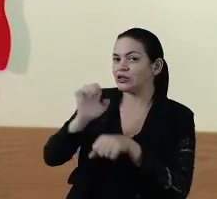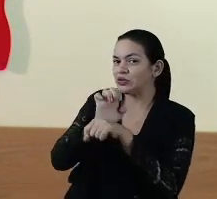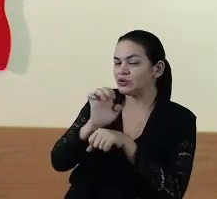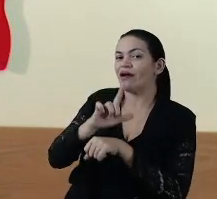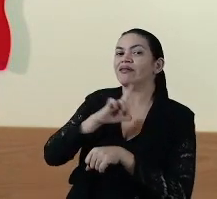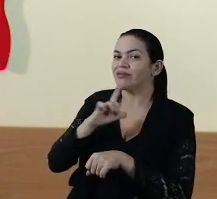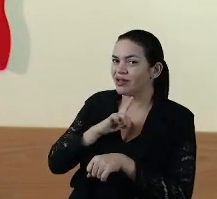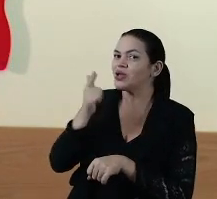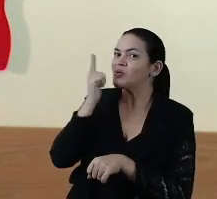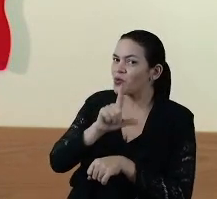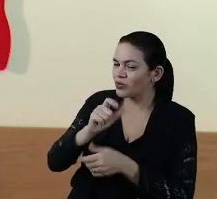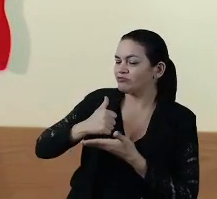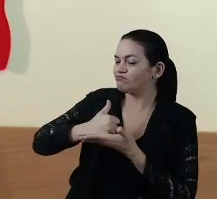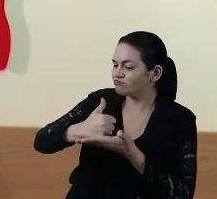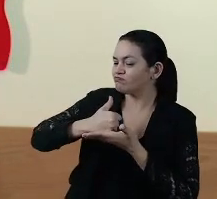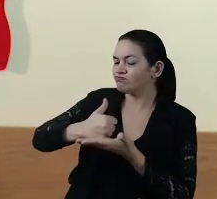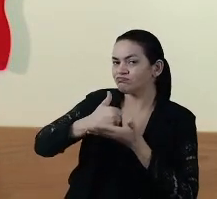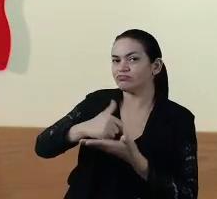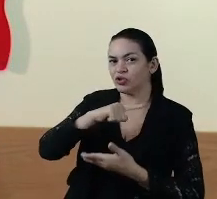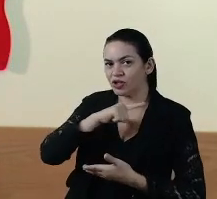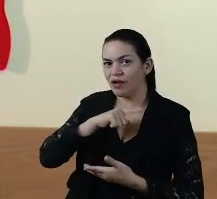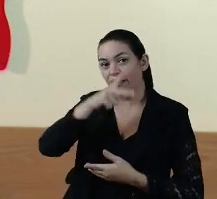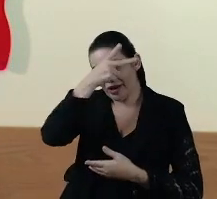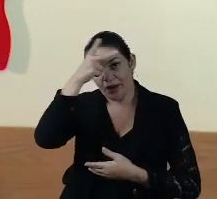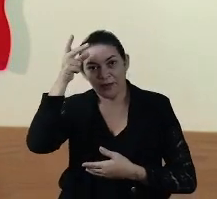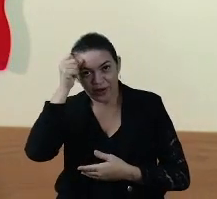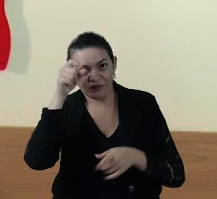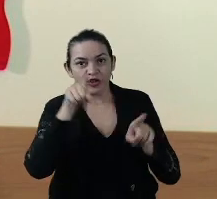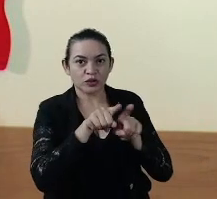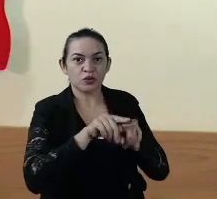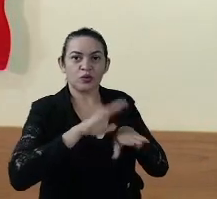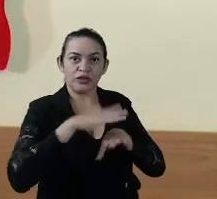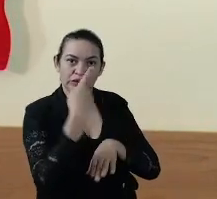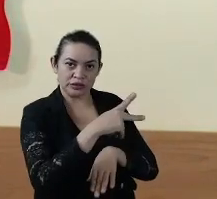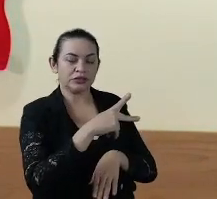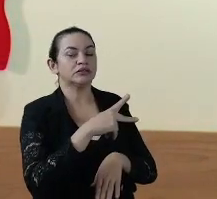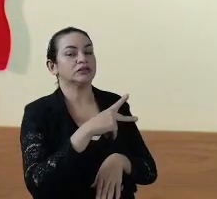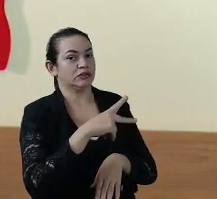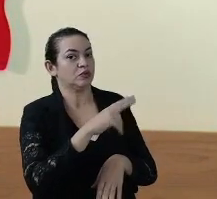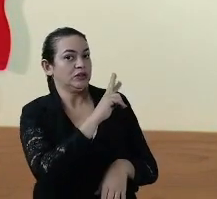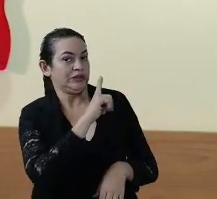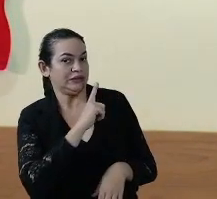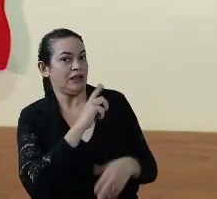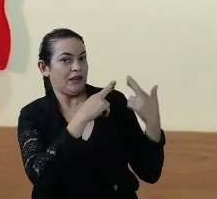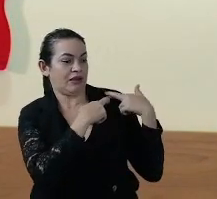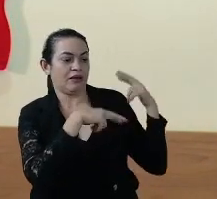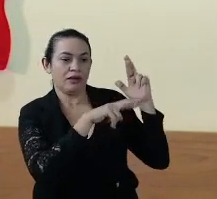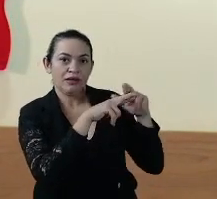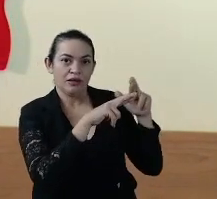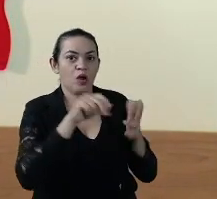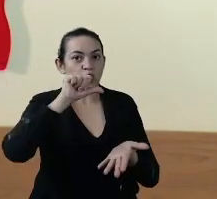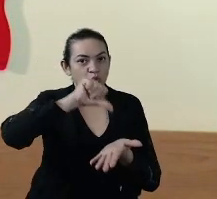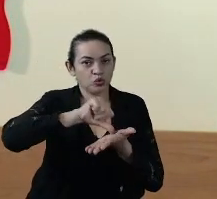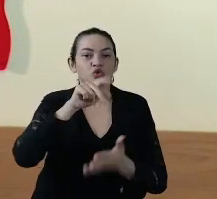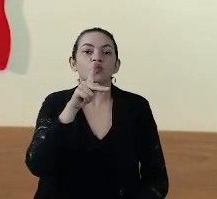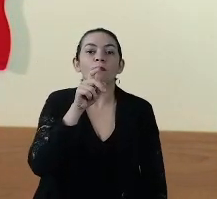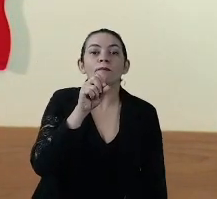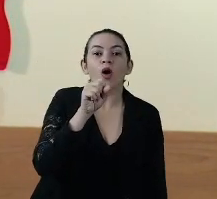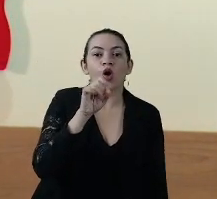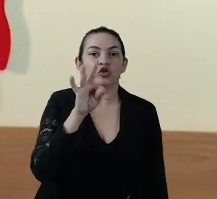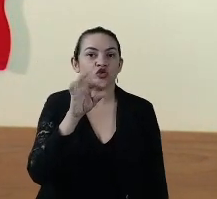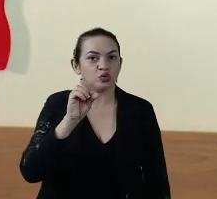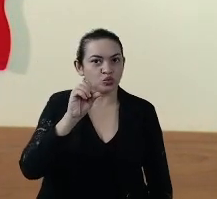tem as suas portas de entrada e a Prefeitura de São Luís tem as suas, as suas unidades básicas de saúde, os postos de saúde.